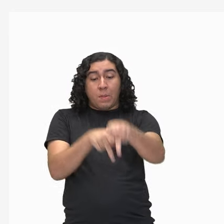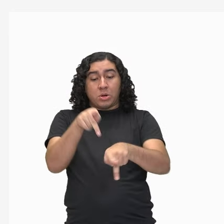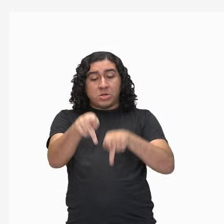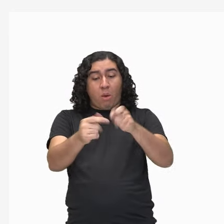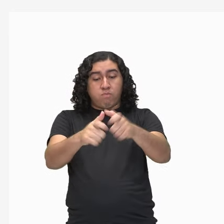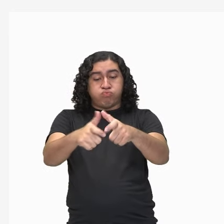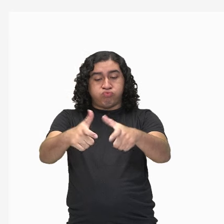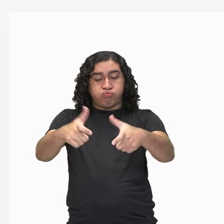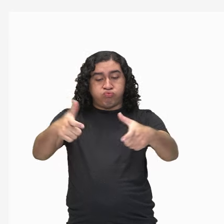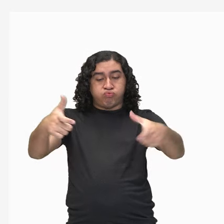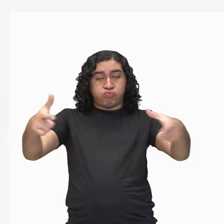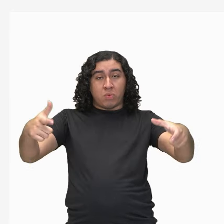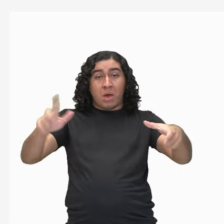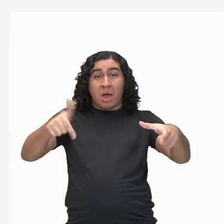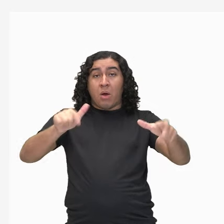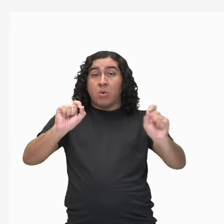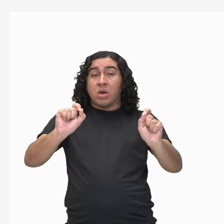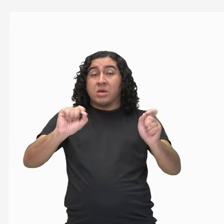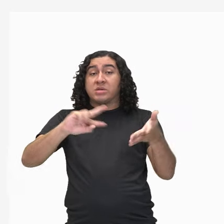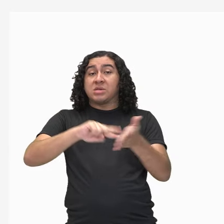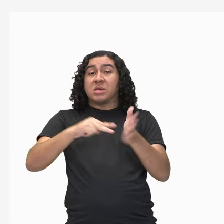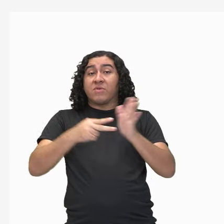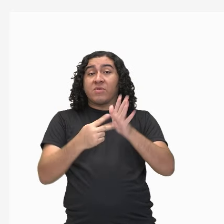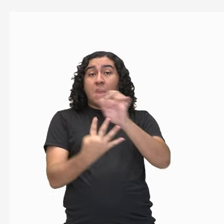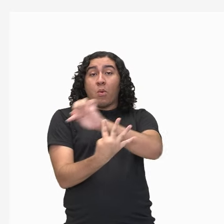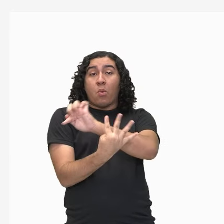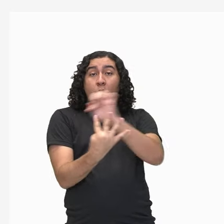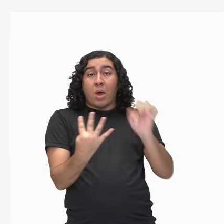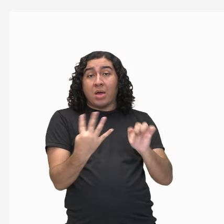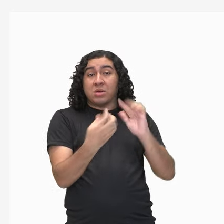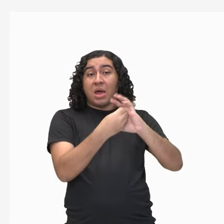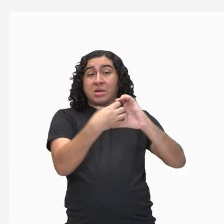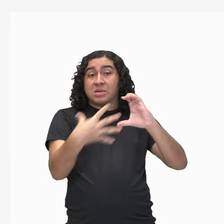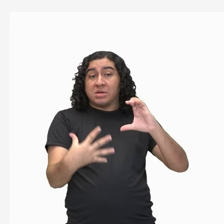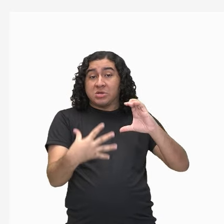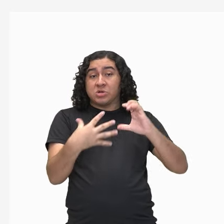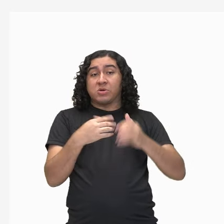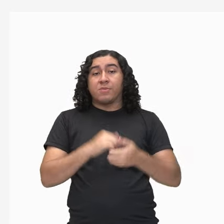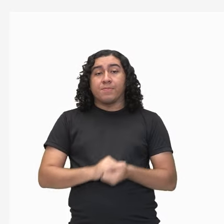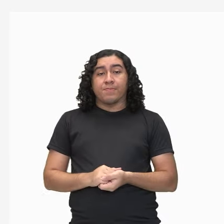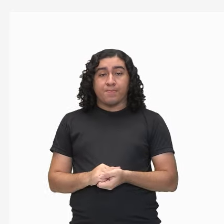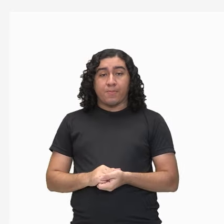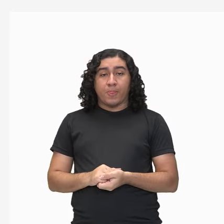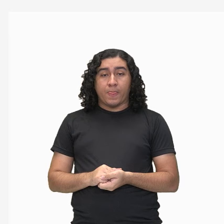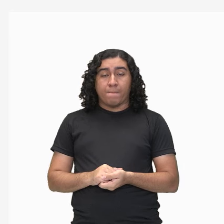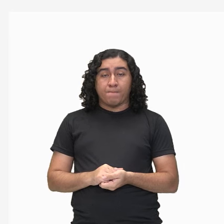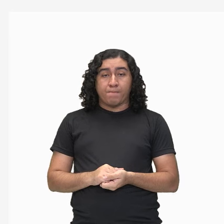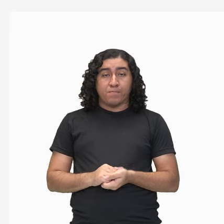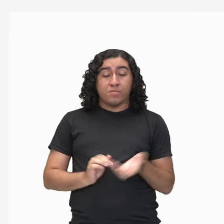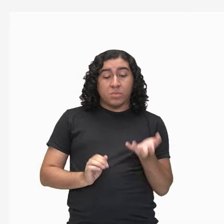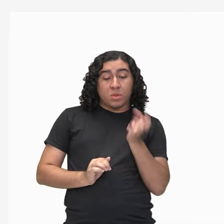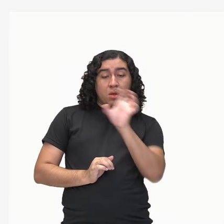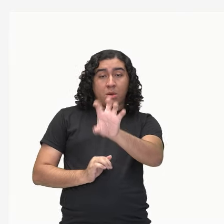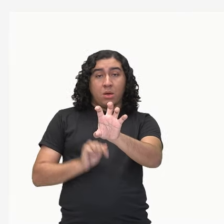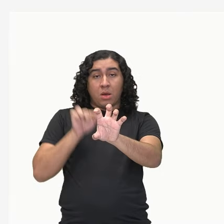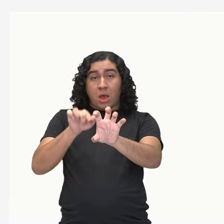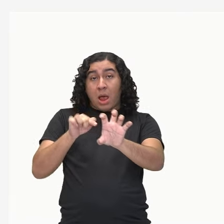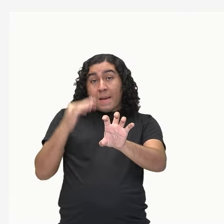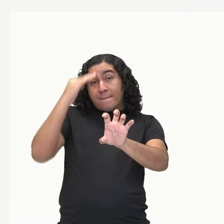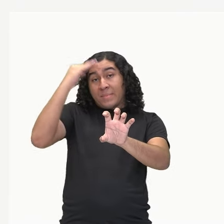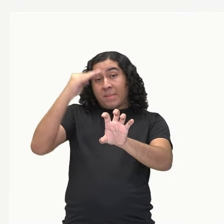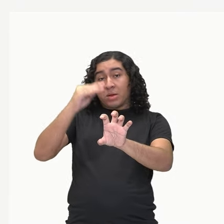resultar da interação de quatro fatores. Aí, ao centro, eu observo a representação da